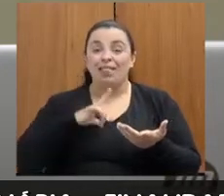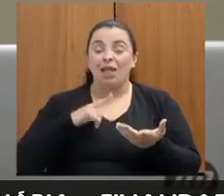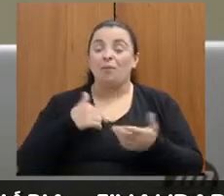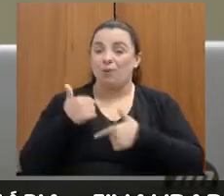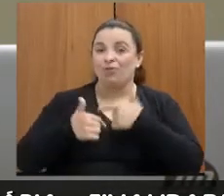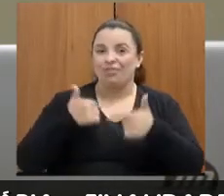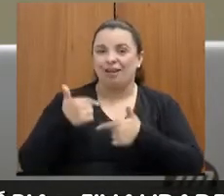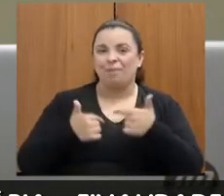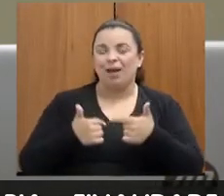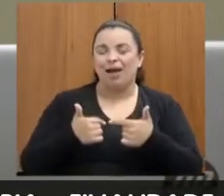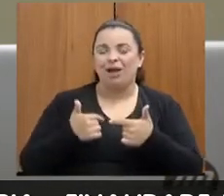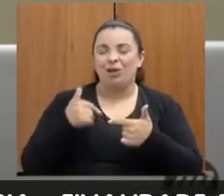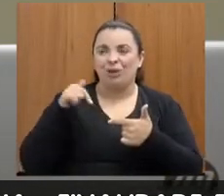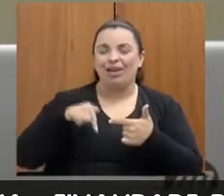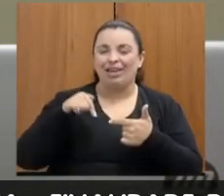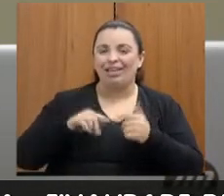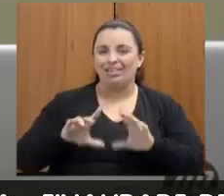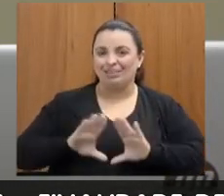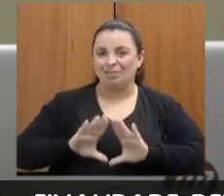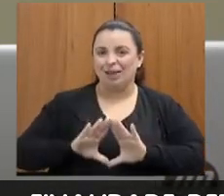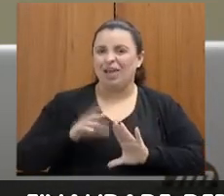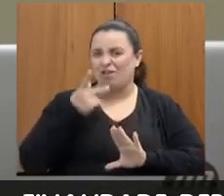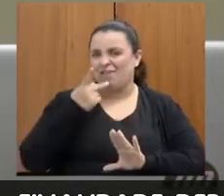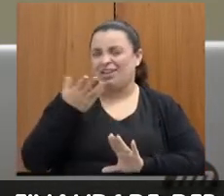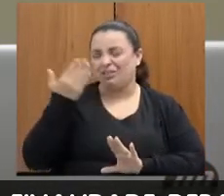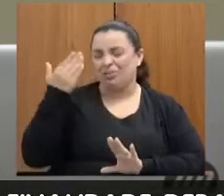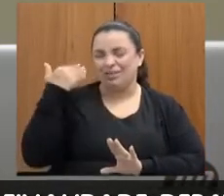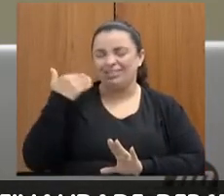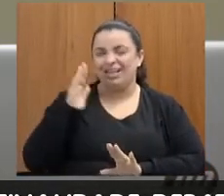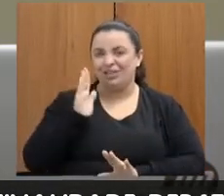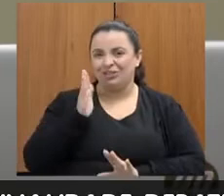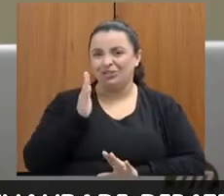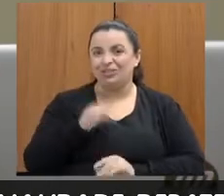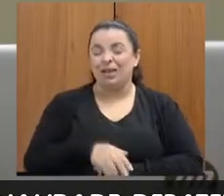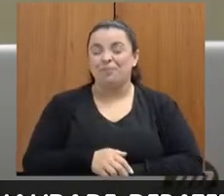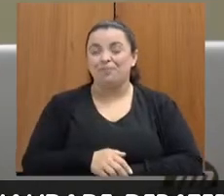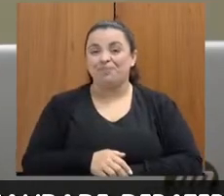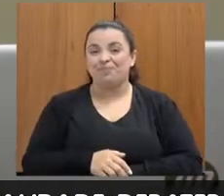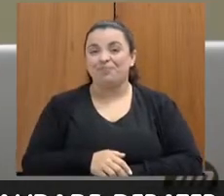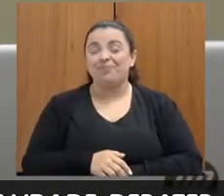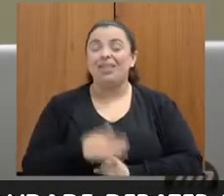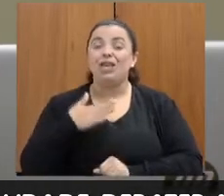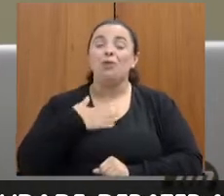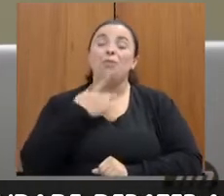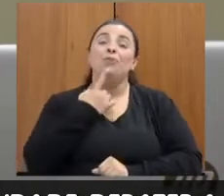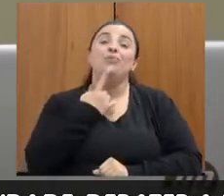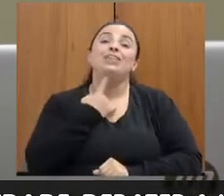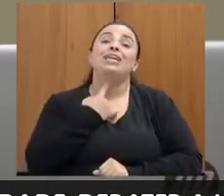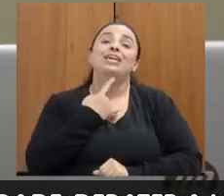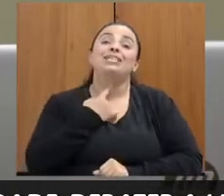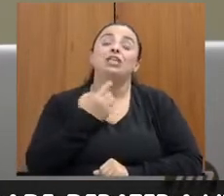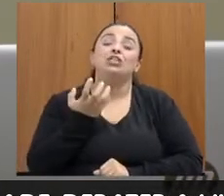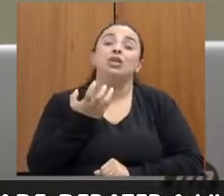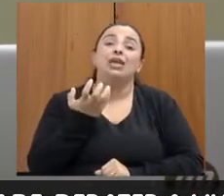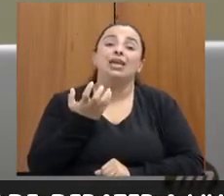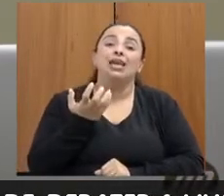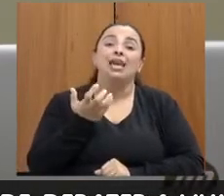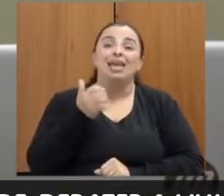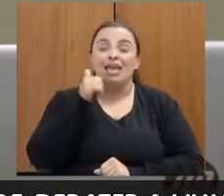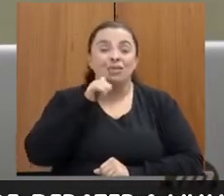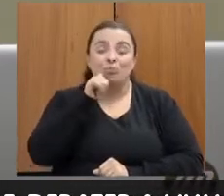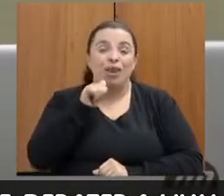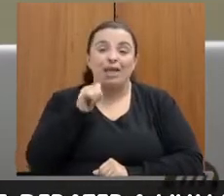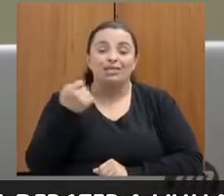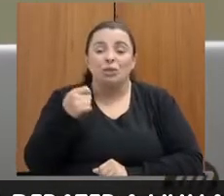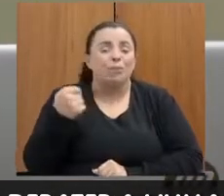audiências que eu participei organizando, inclusive, essa nossa reunião aqui, que o meu desejo é que nenhuma mulher precise procurar vocês, viu,